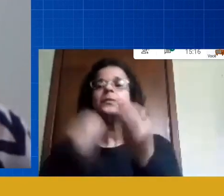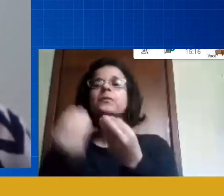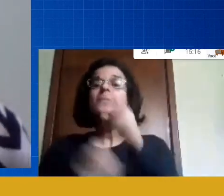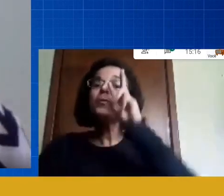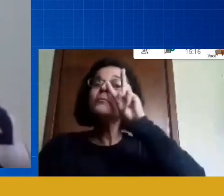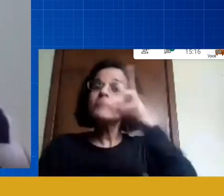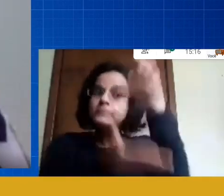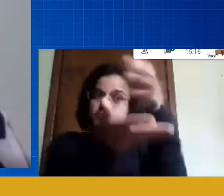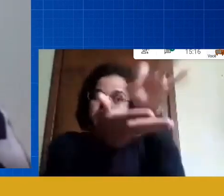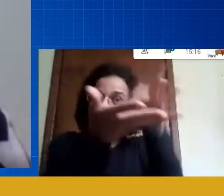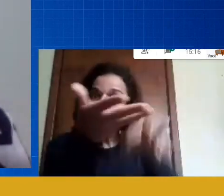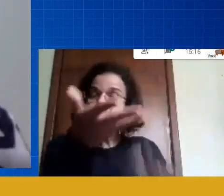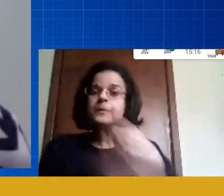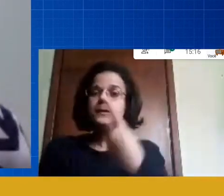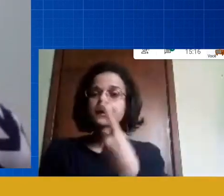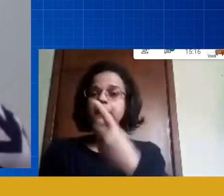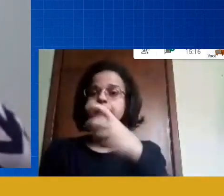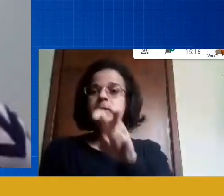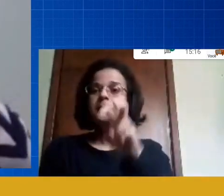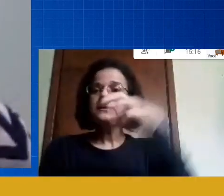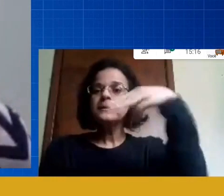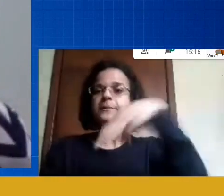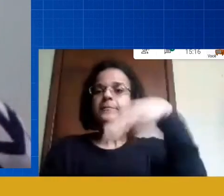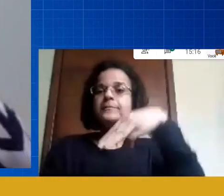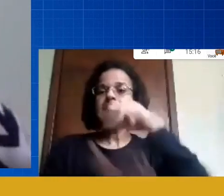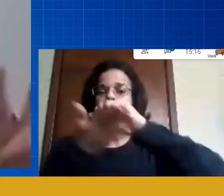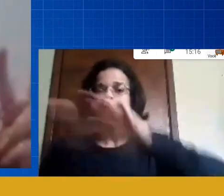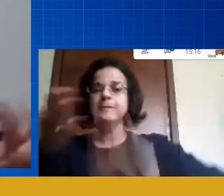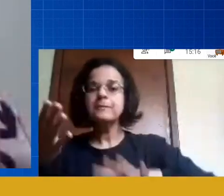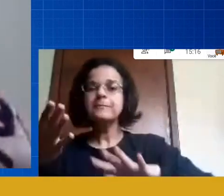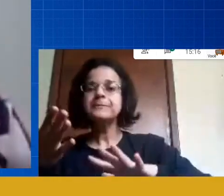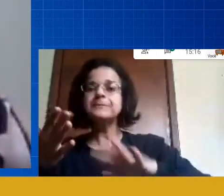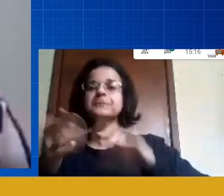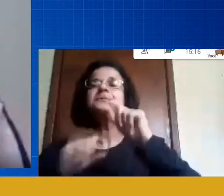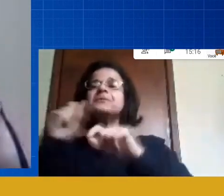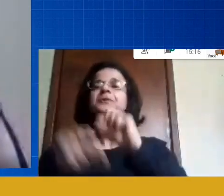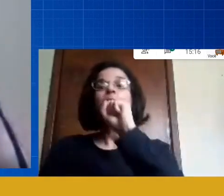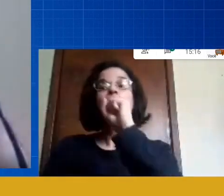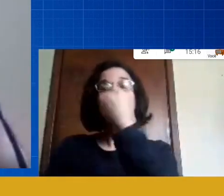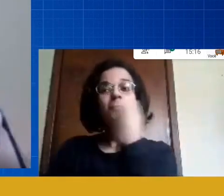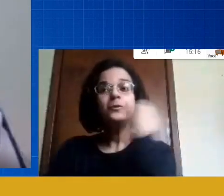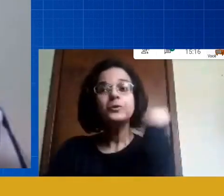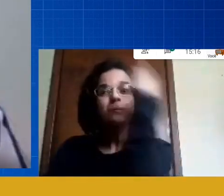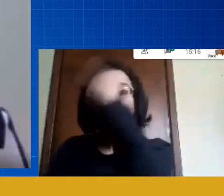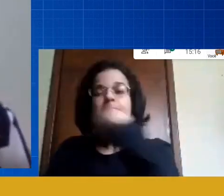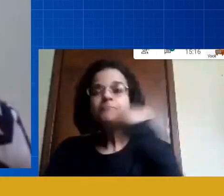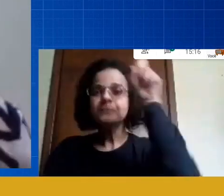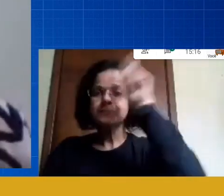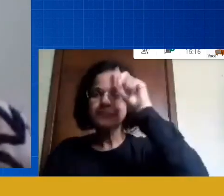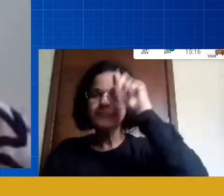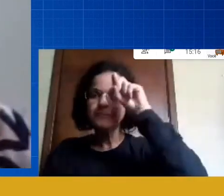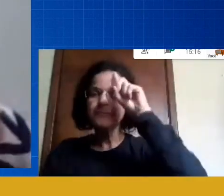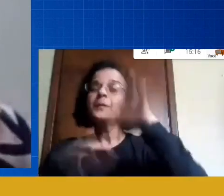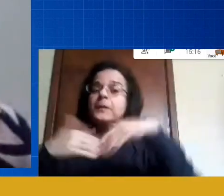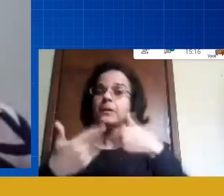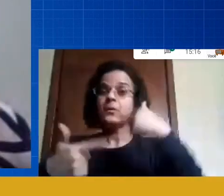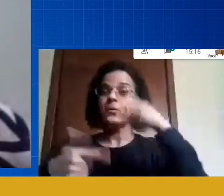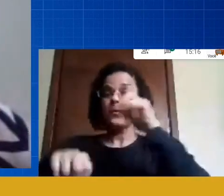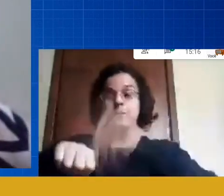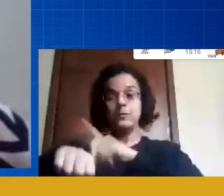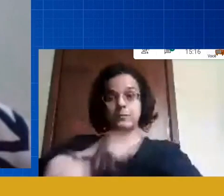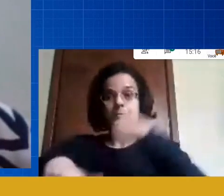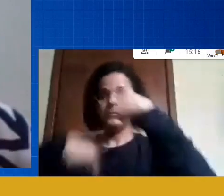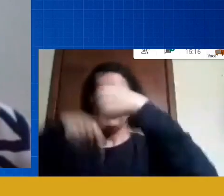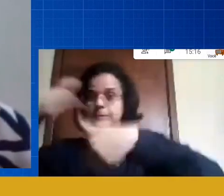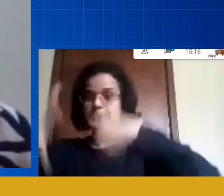de uma atividade como se fosse de uma educadora infantil que é 8 horas diária que é o horário de trabalho do professor é uma coisa horário de